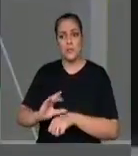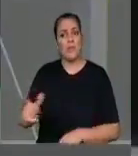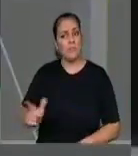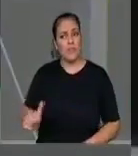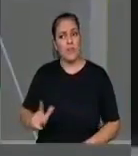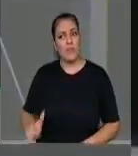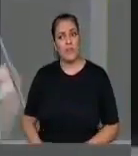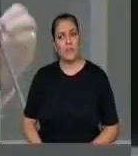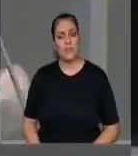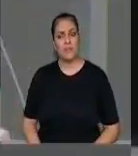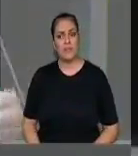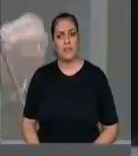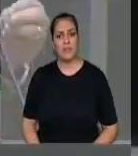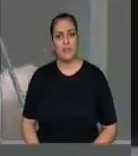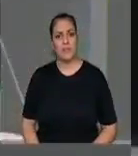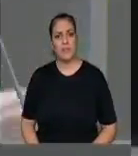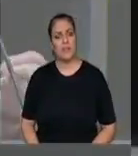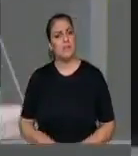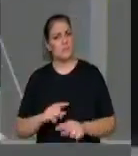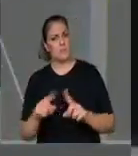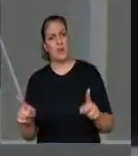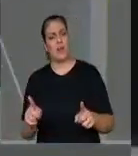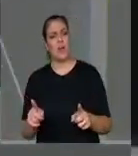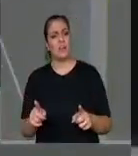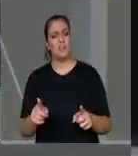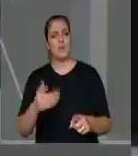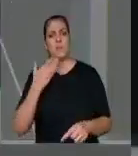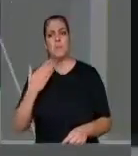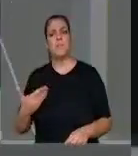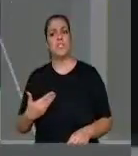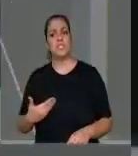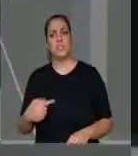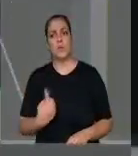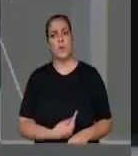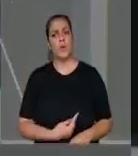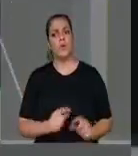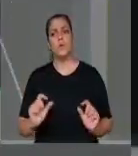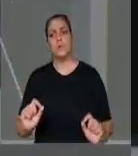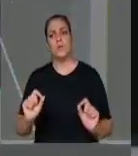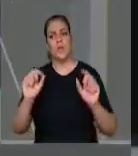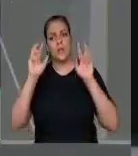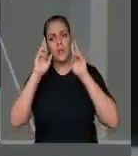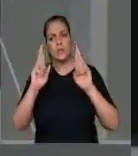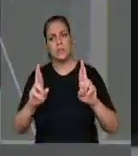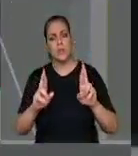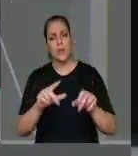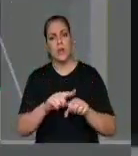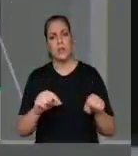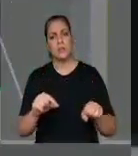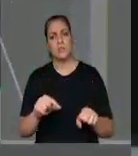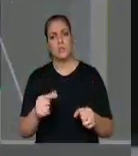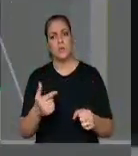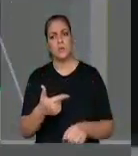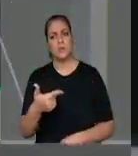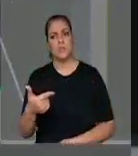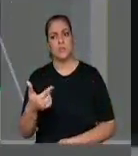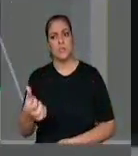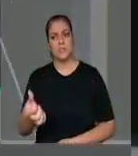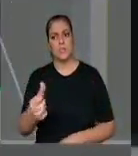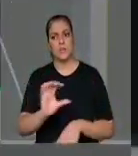é que seja preservado no nosso país o artigo 226 da Constituição. E o artigo